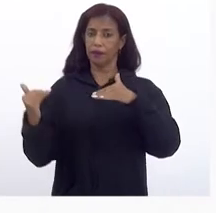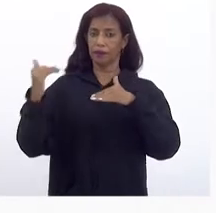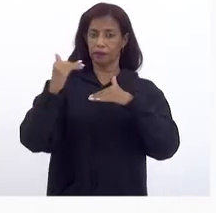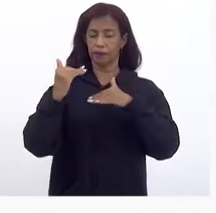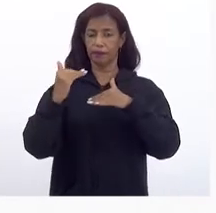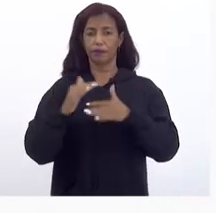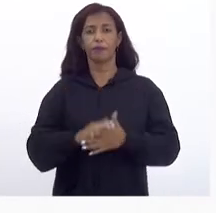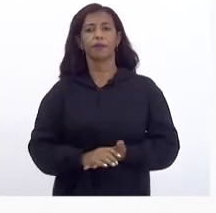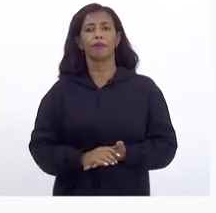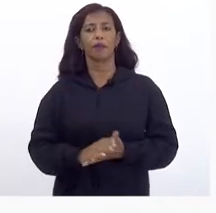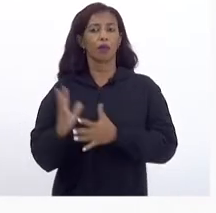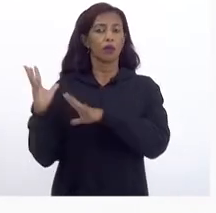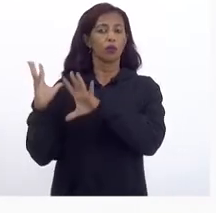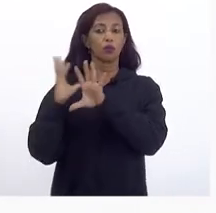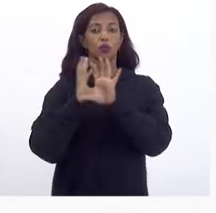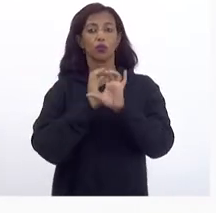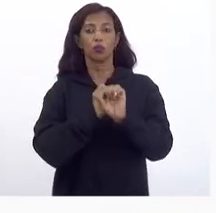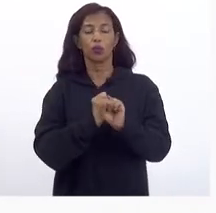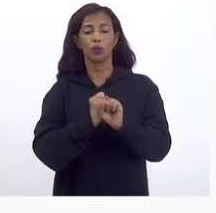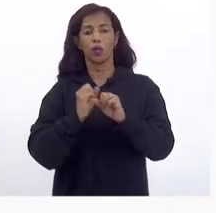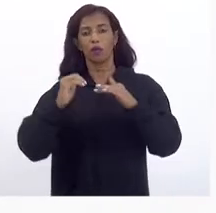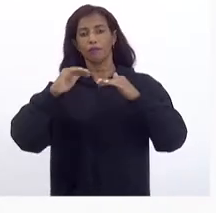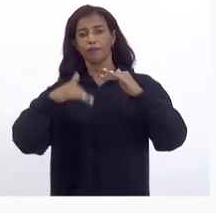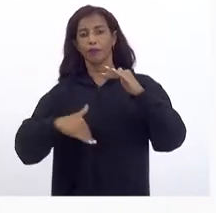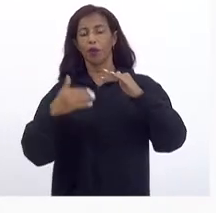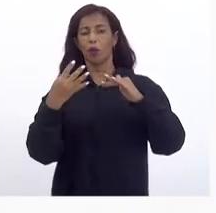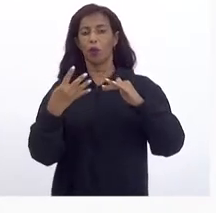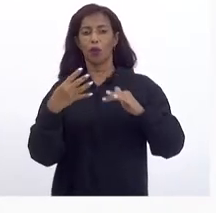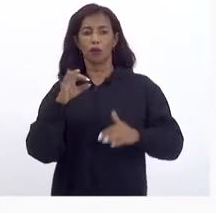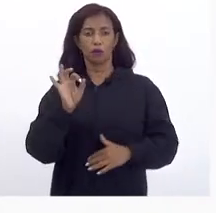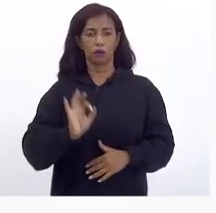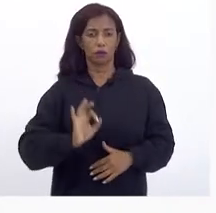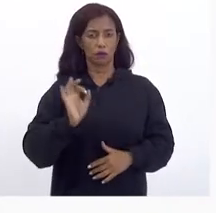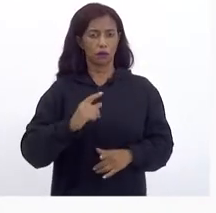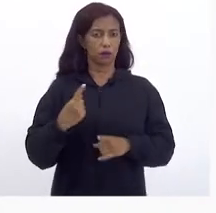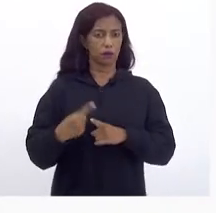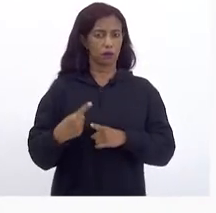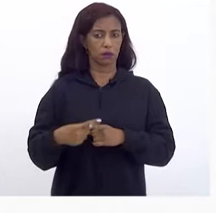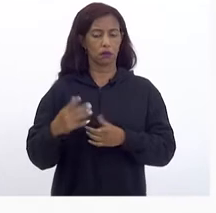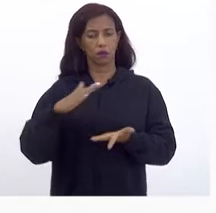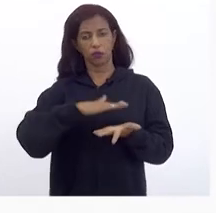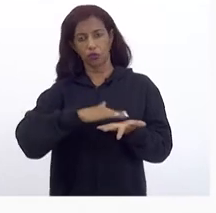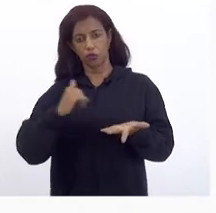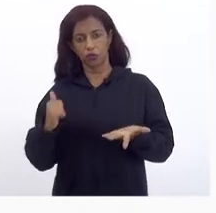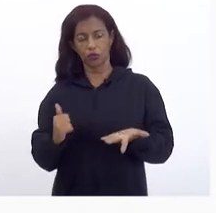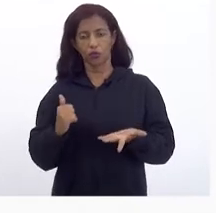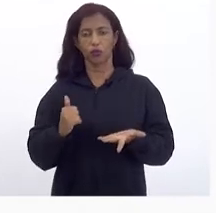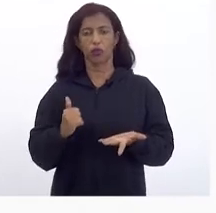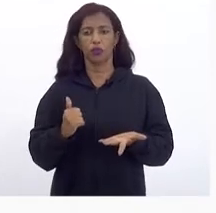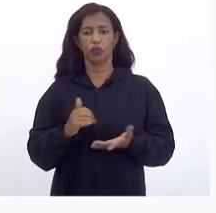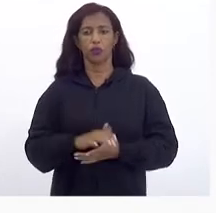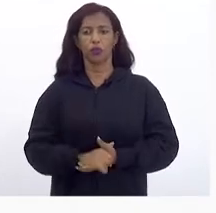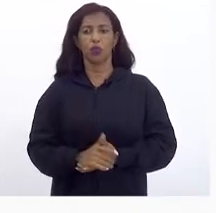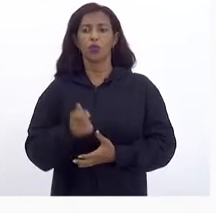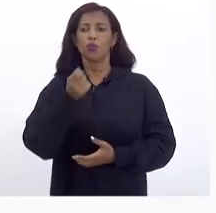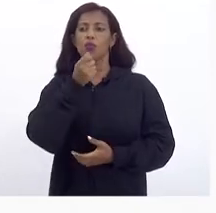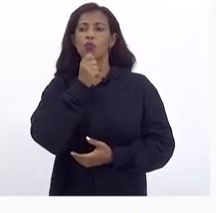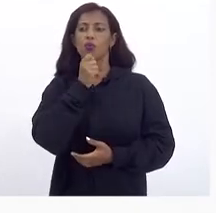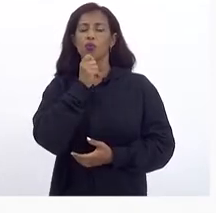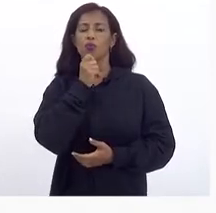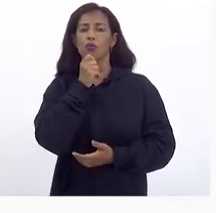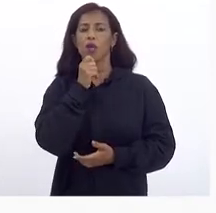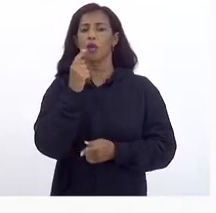A receita Total Ela tem Uma queda De 4% Porque a gente Tirou Ou seja Não tem o mesmo